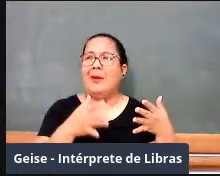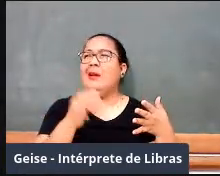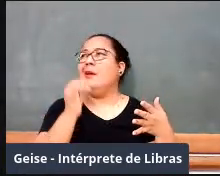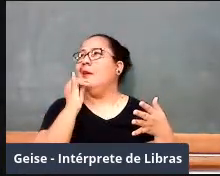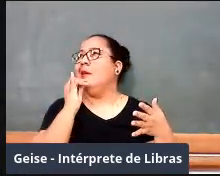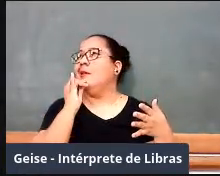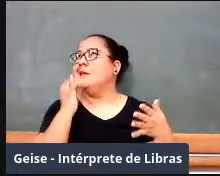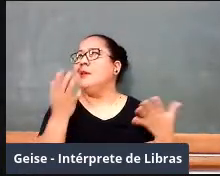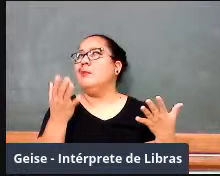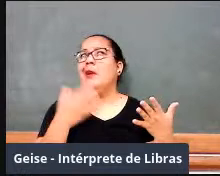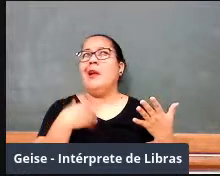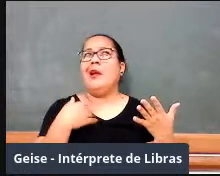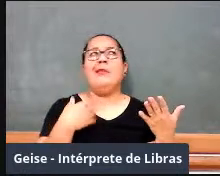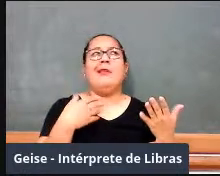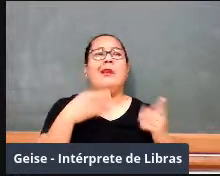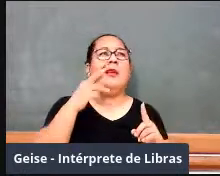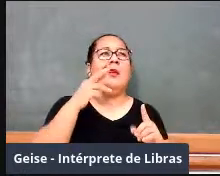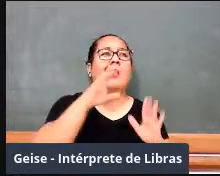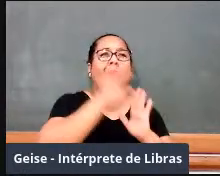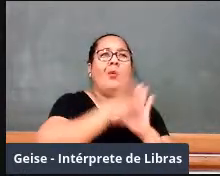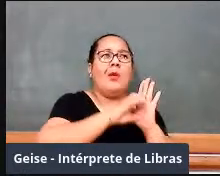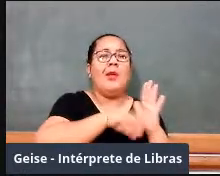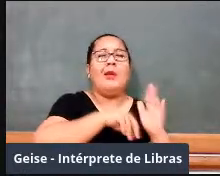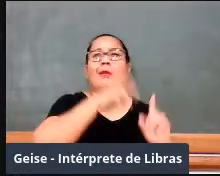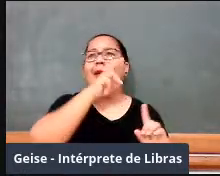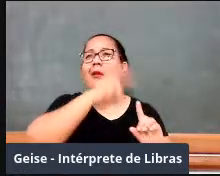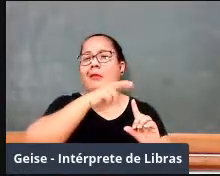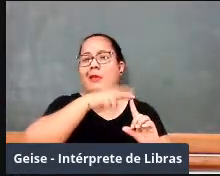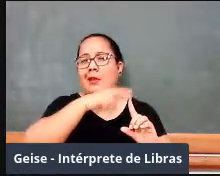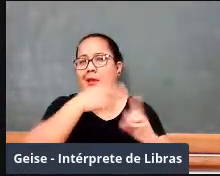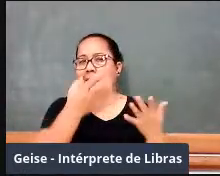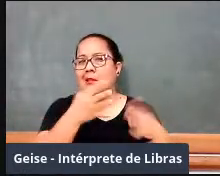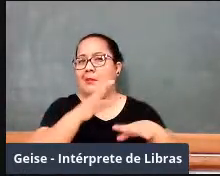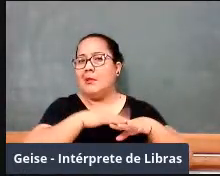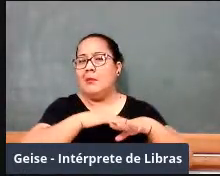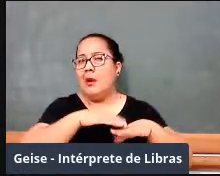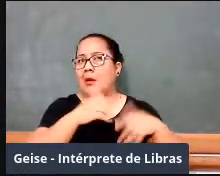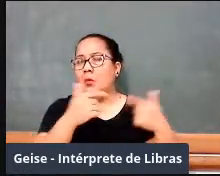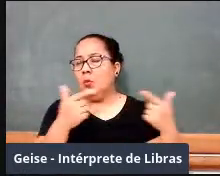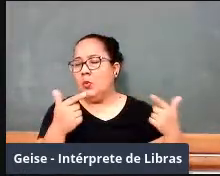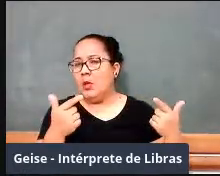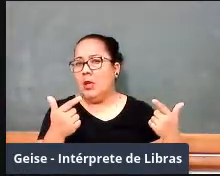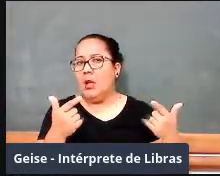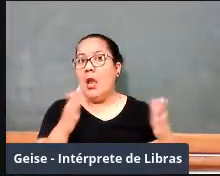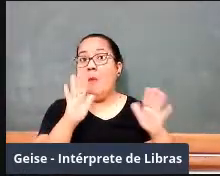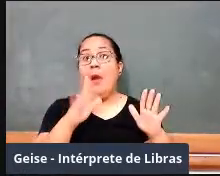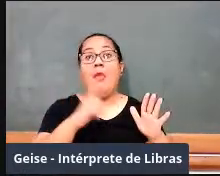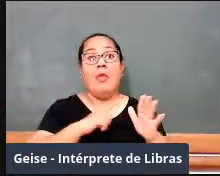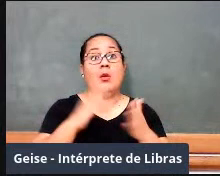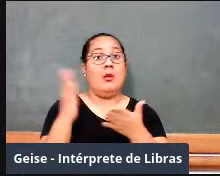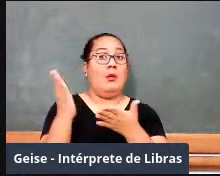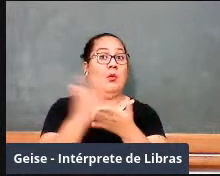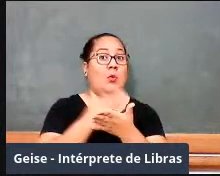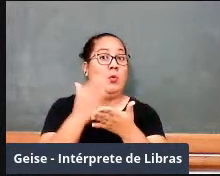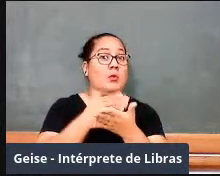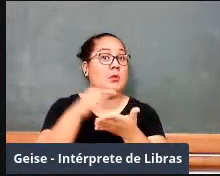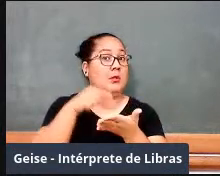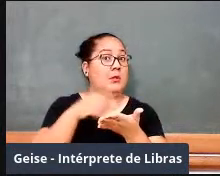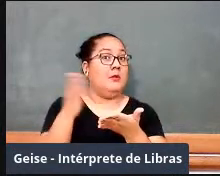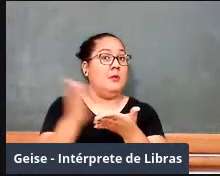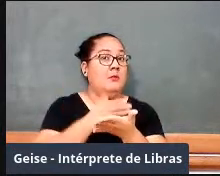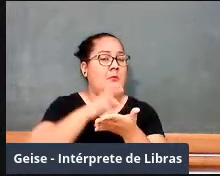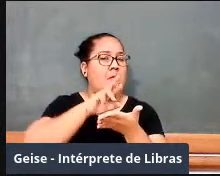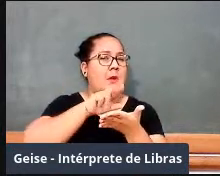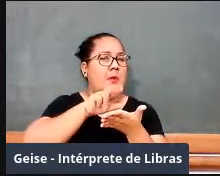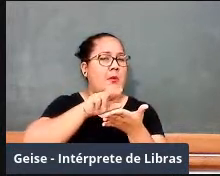referências curriculares para o ensino de matemática. O que você tem são os livros. São os livros